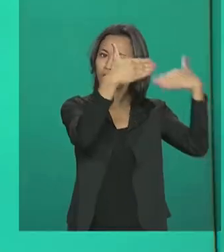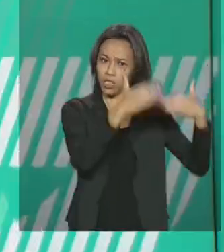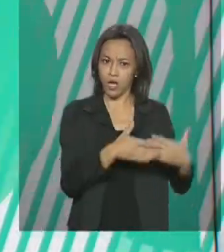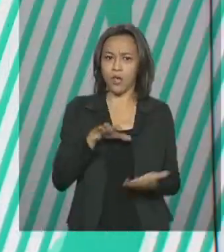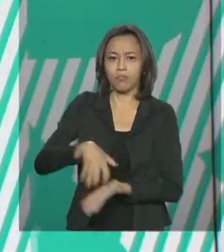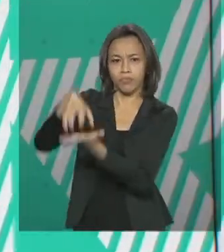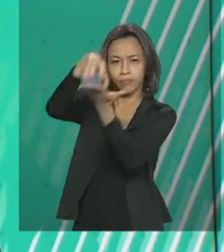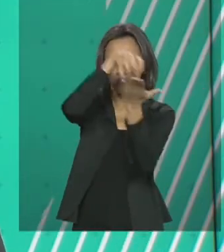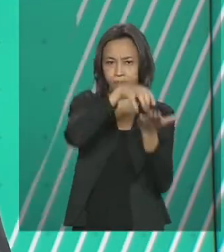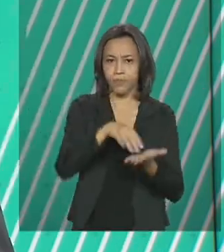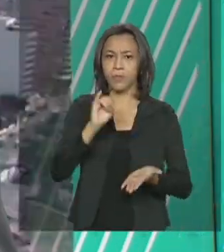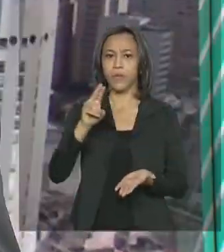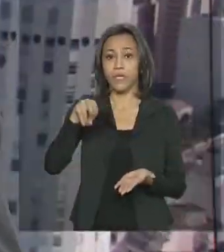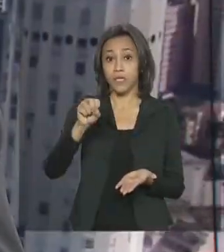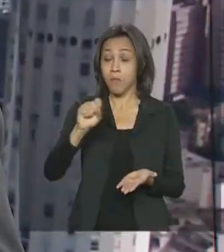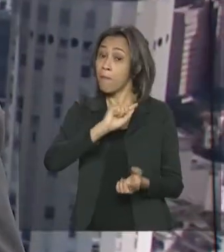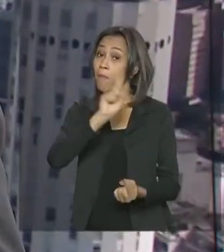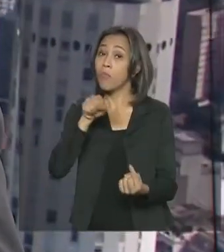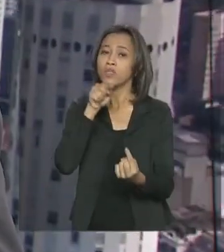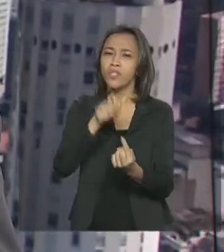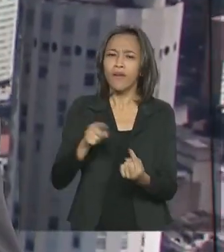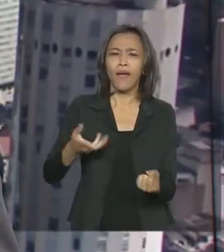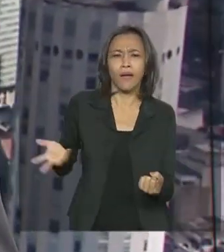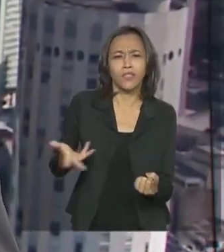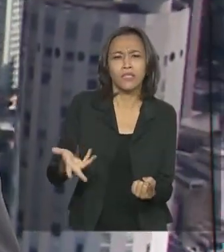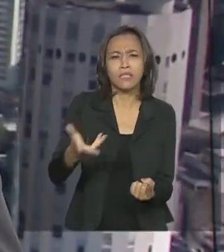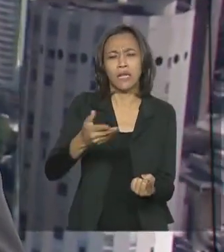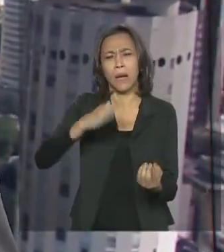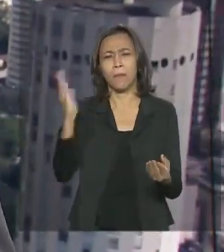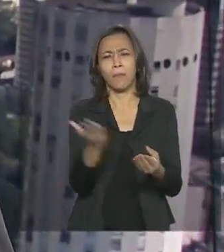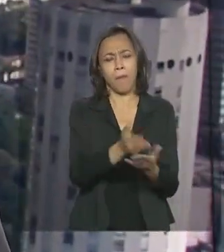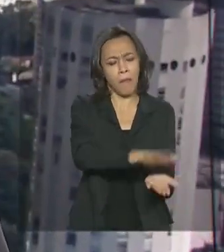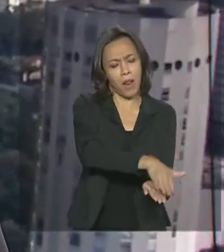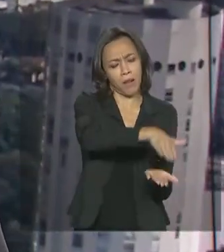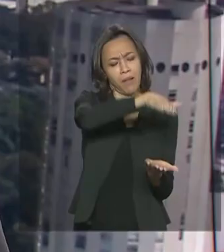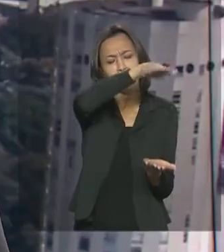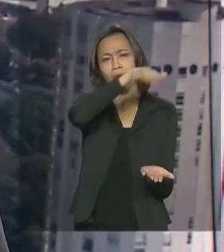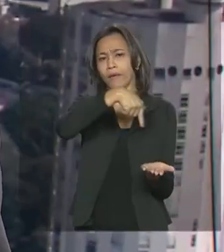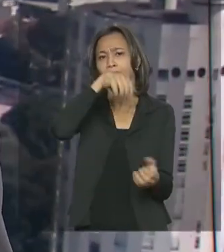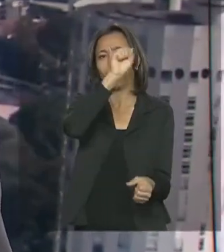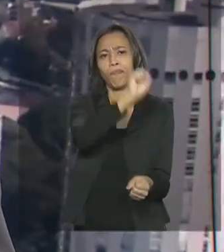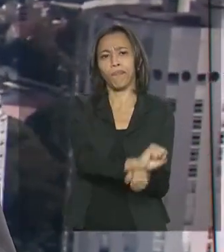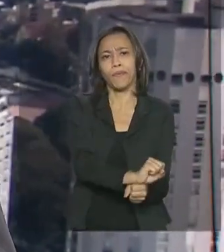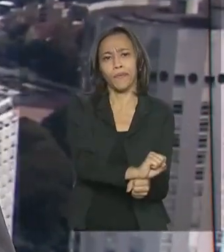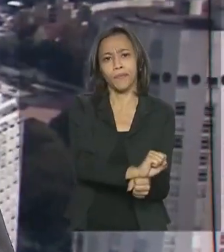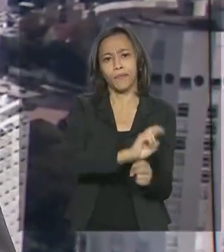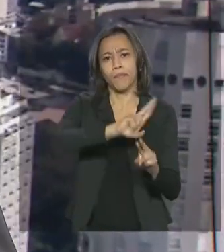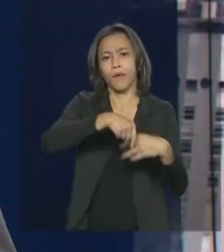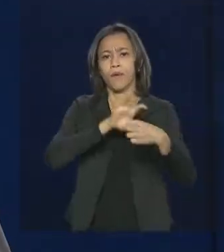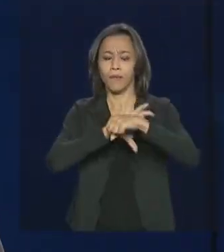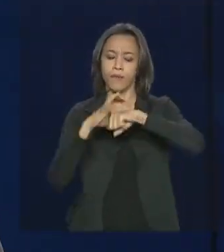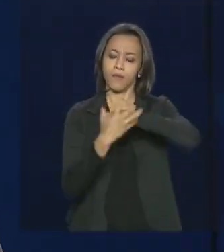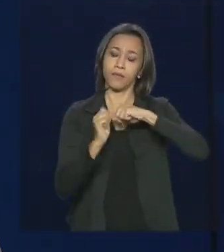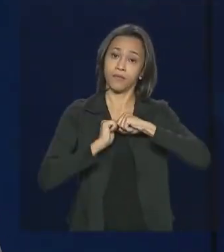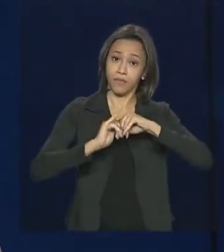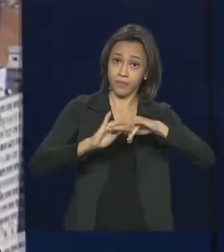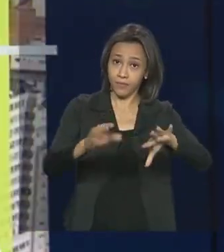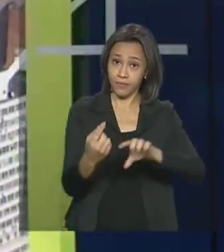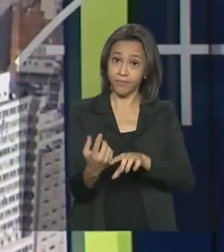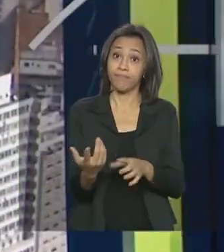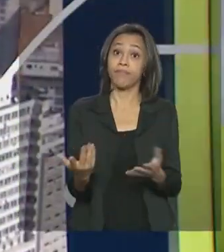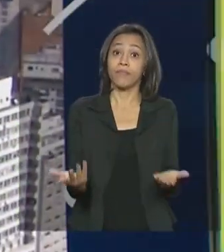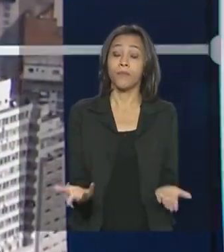pretende agilizar o andamento de pedidos que estão parados desde o início da pandemia, quando o atendimento presencial foi suspenso.